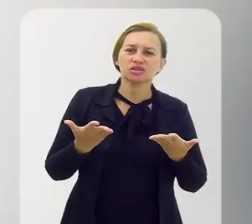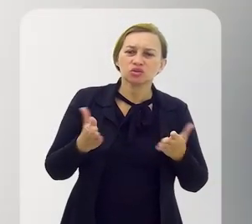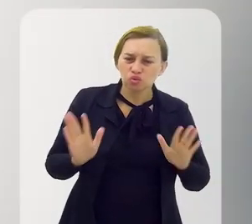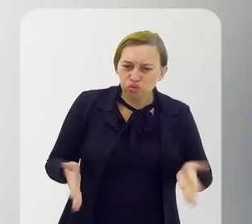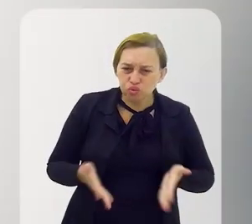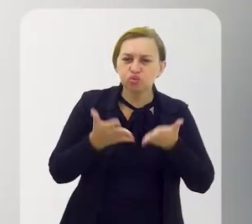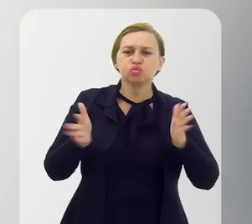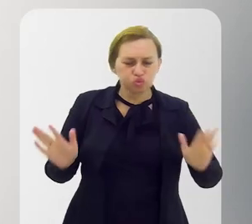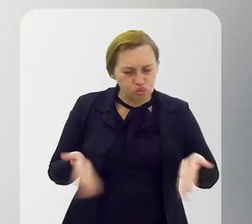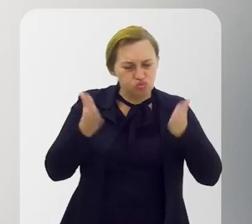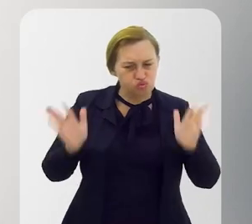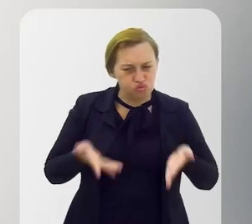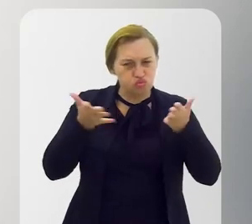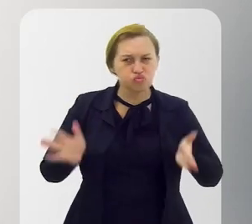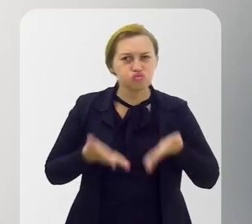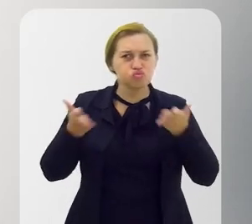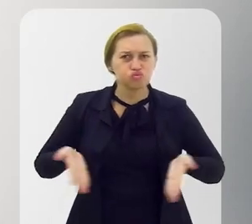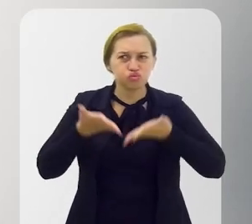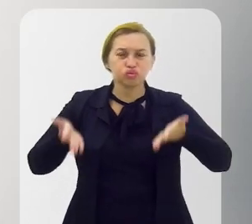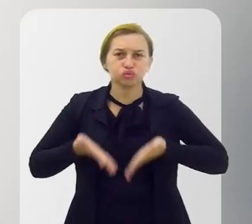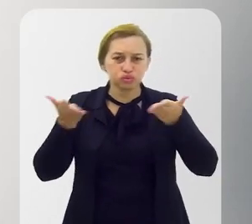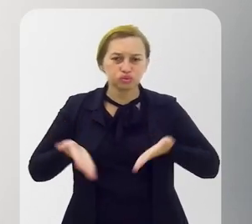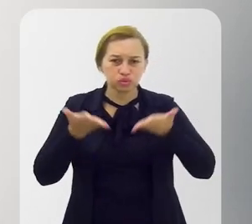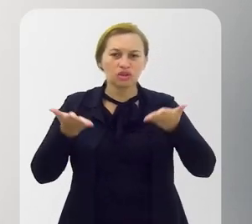Onde se estimula muito essa